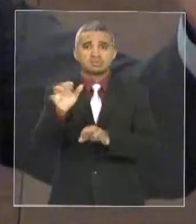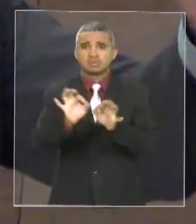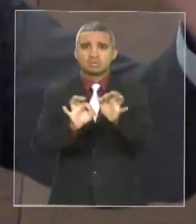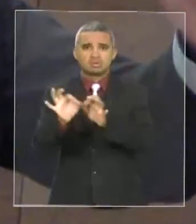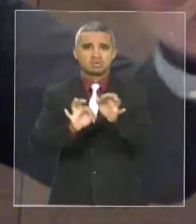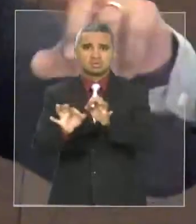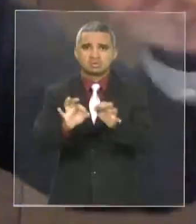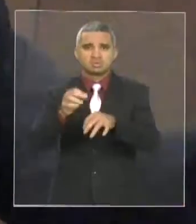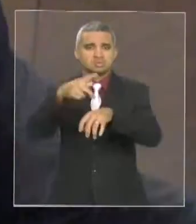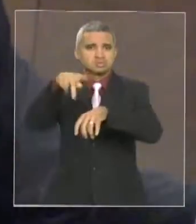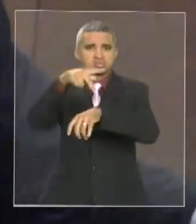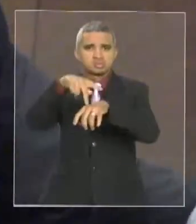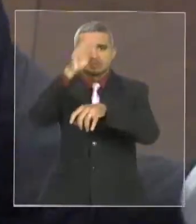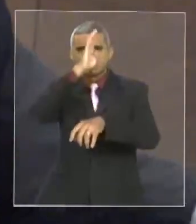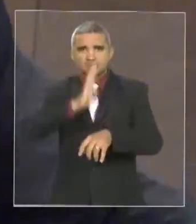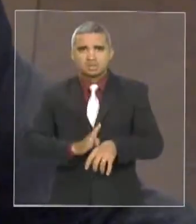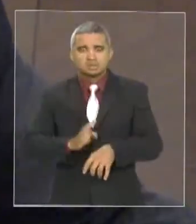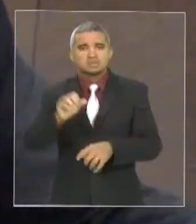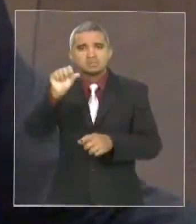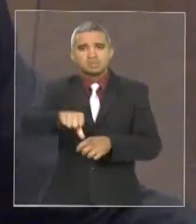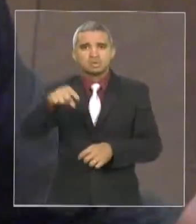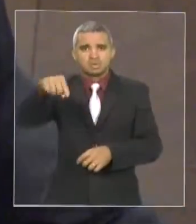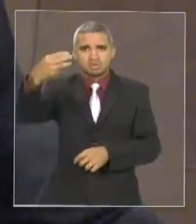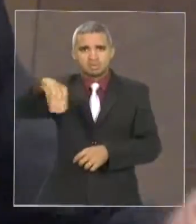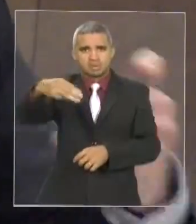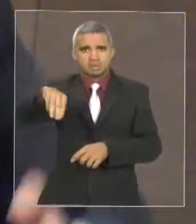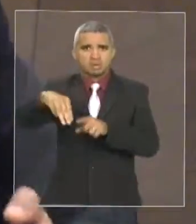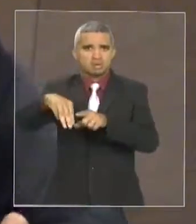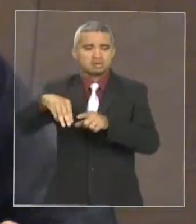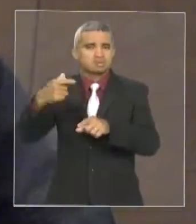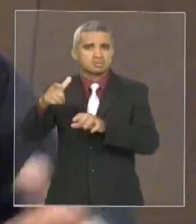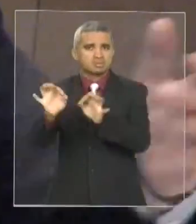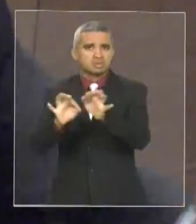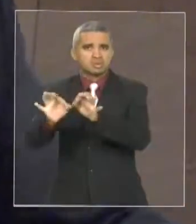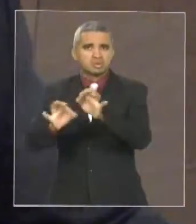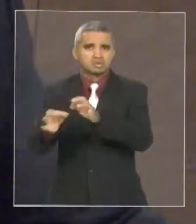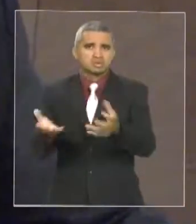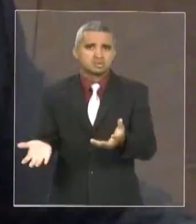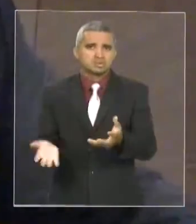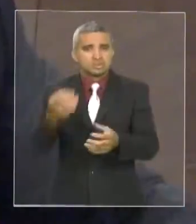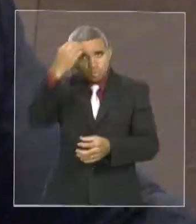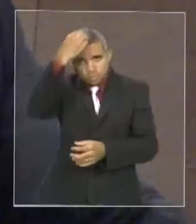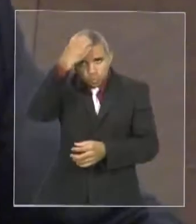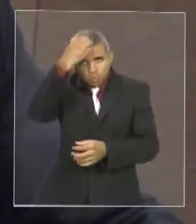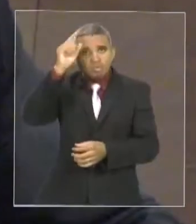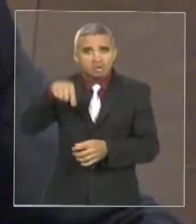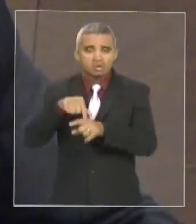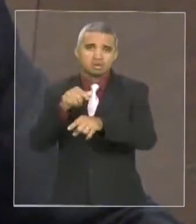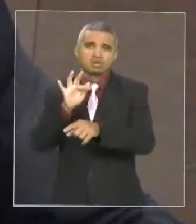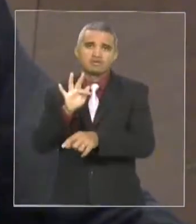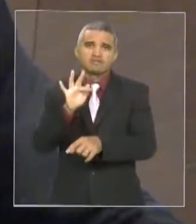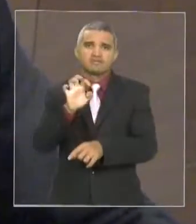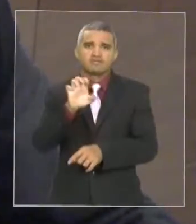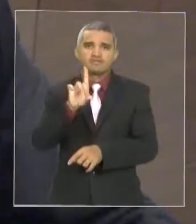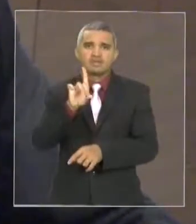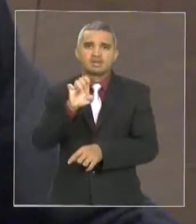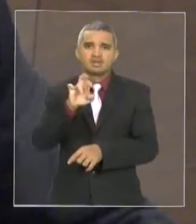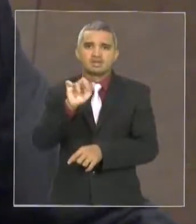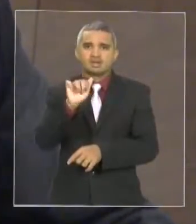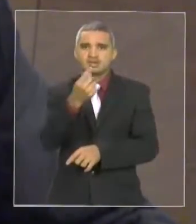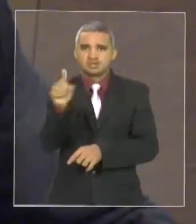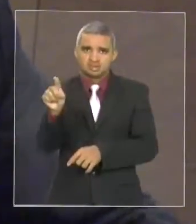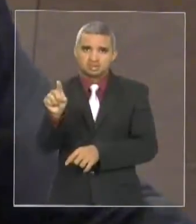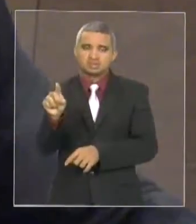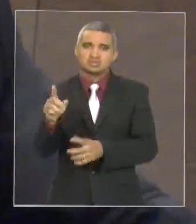dito em rede nacional, é o Campeonato de Futebol do Maranhão. Por culpa de quem? Da Federação. Então, se a Federação tem algum